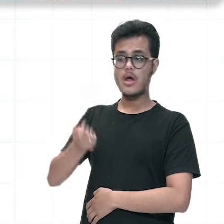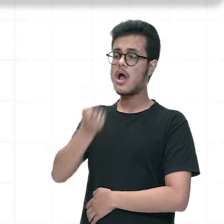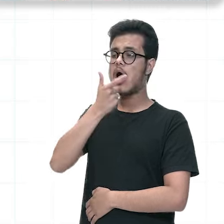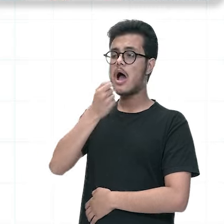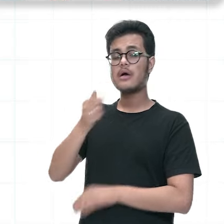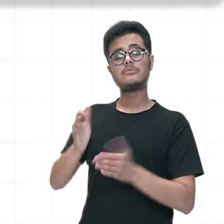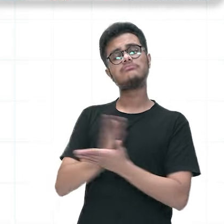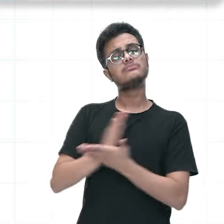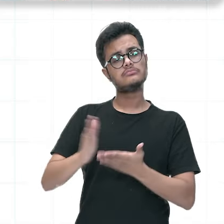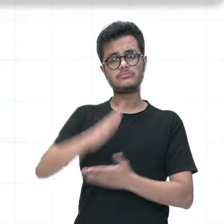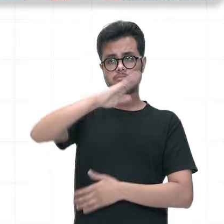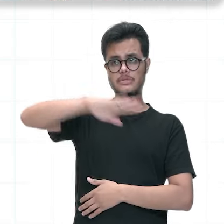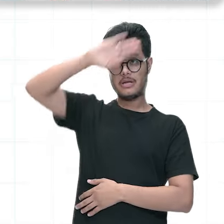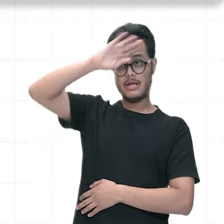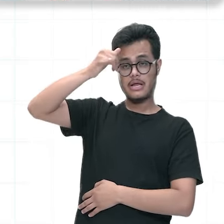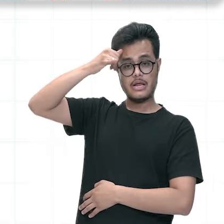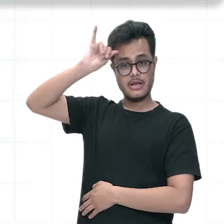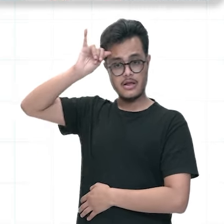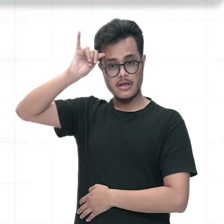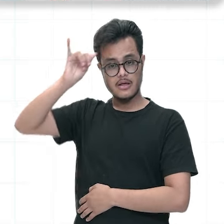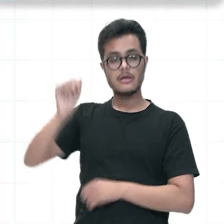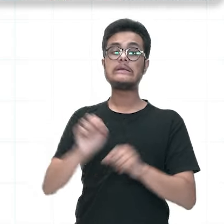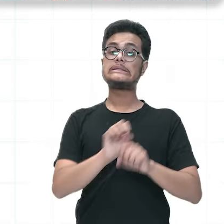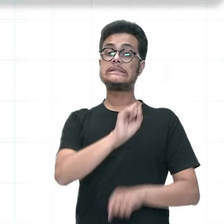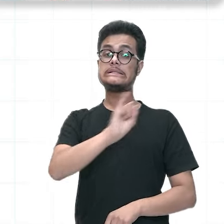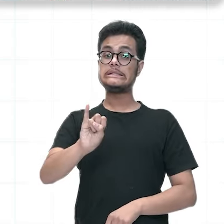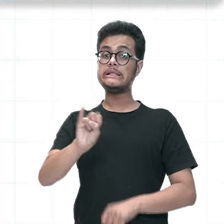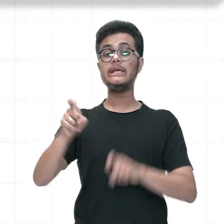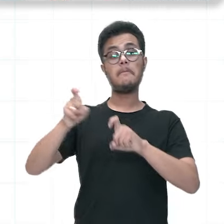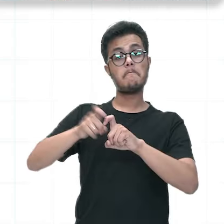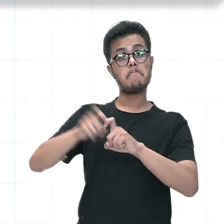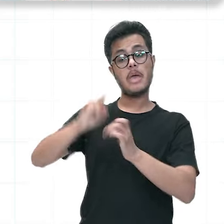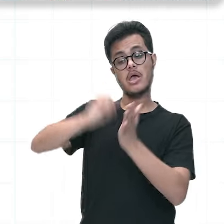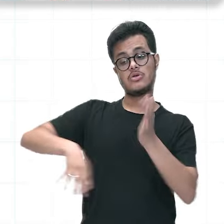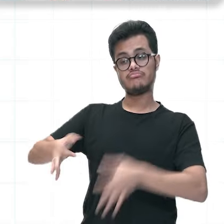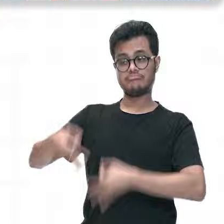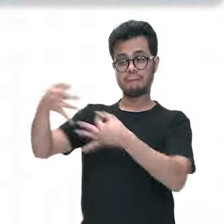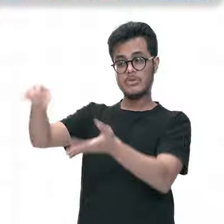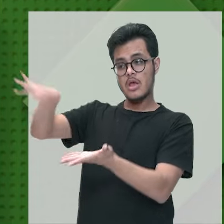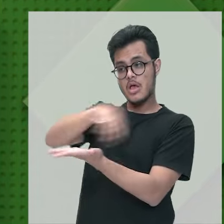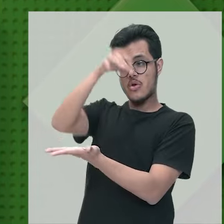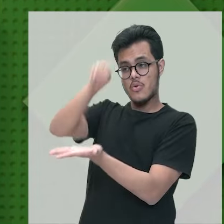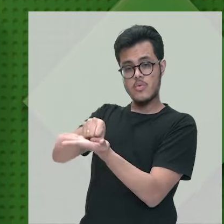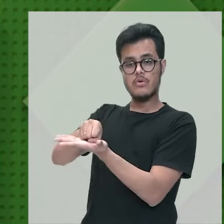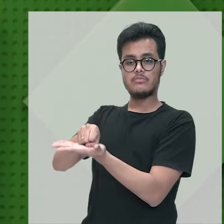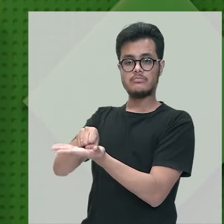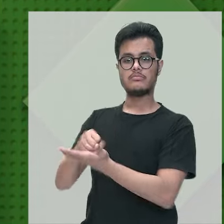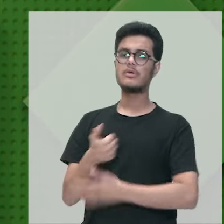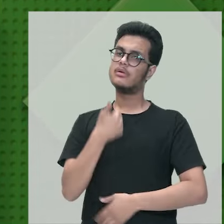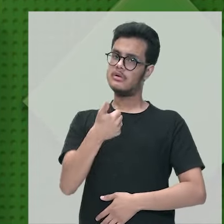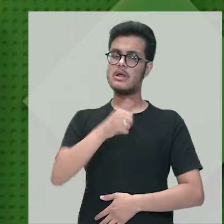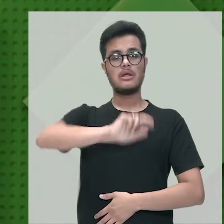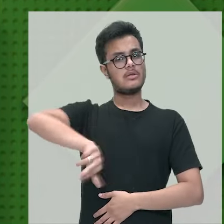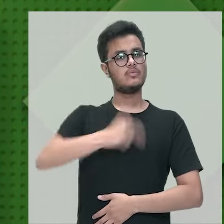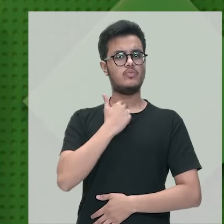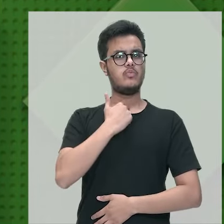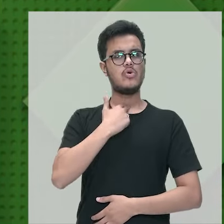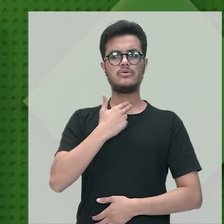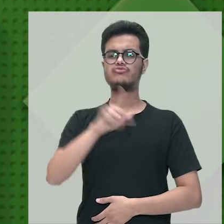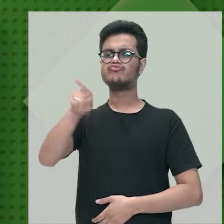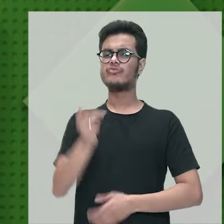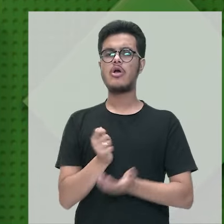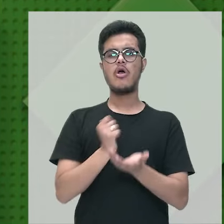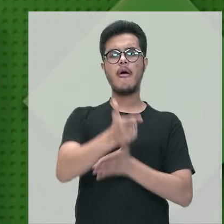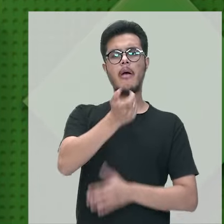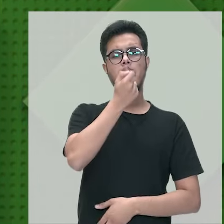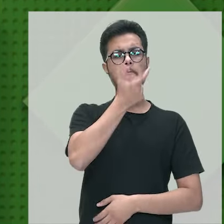antitérmicos com uso por indicação médica. É importante aí relembrar que não pode se automedicar, né? Você